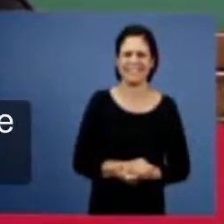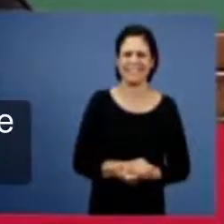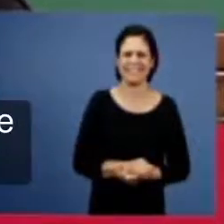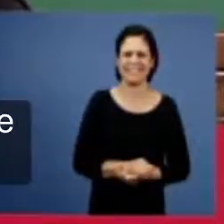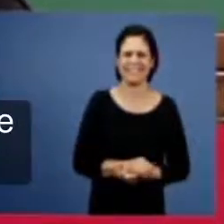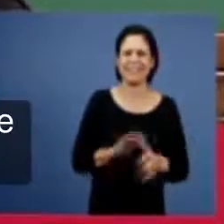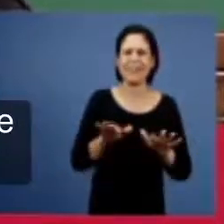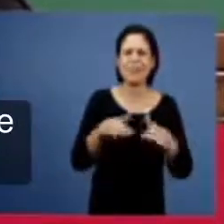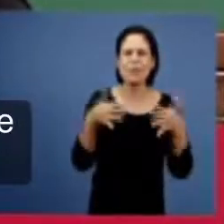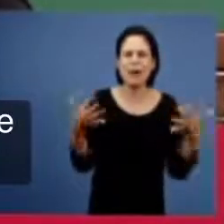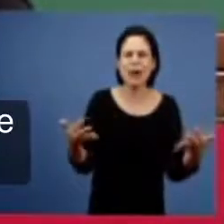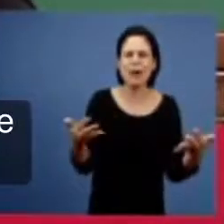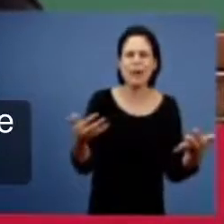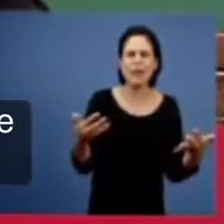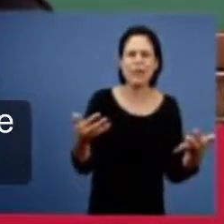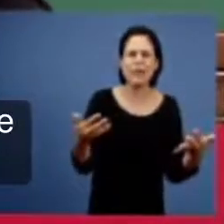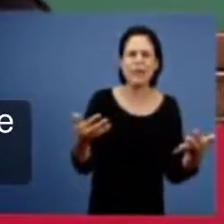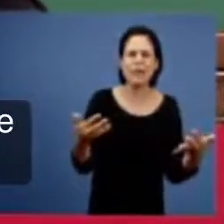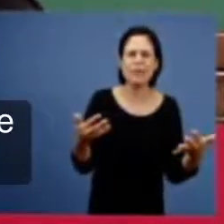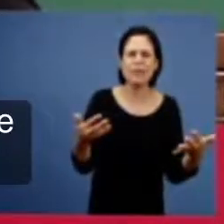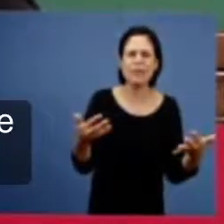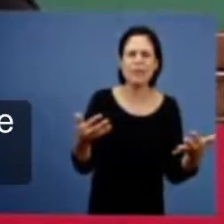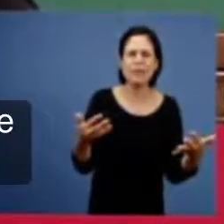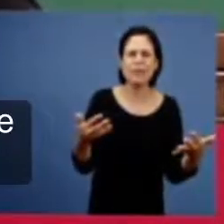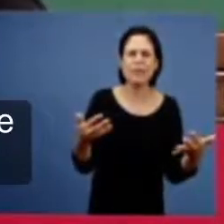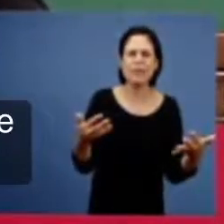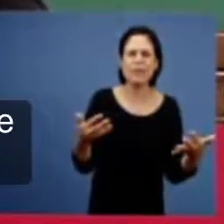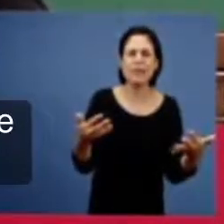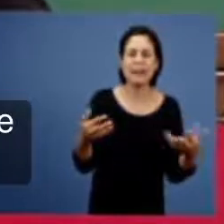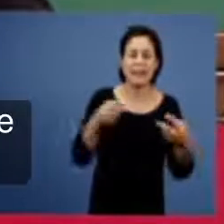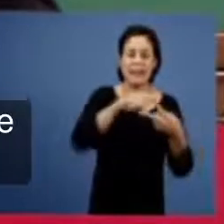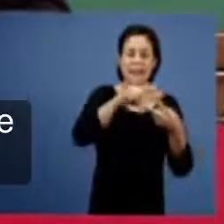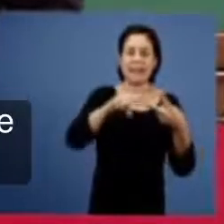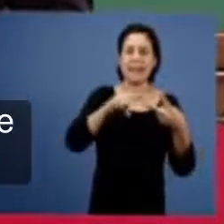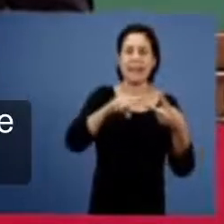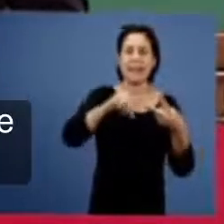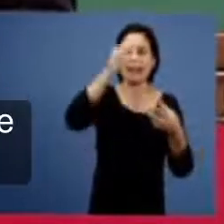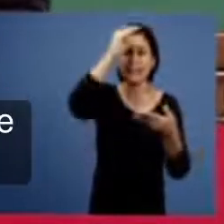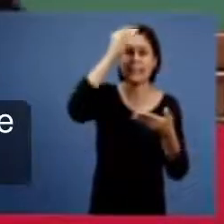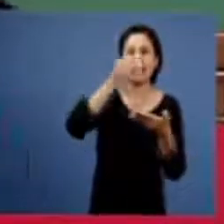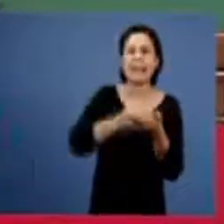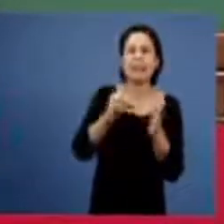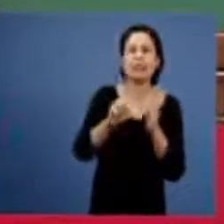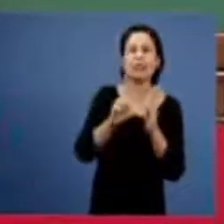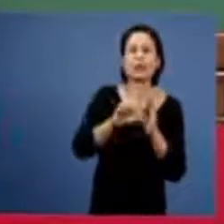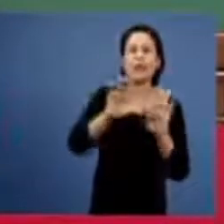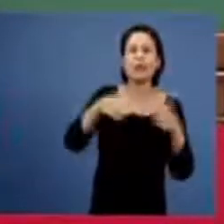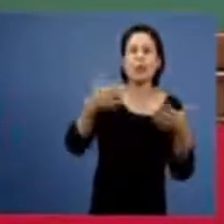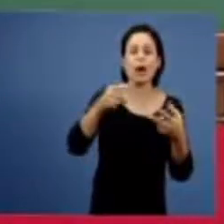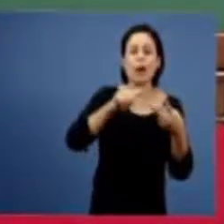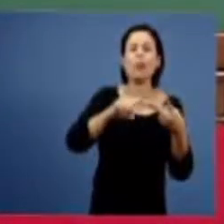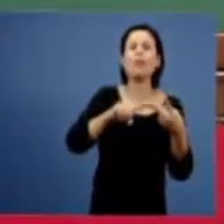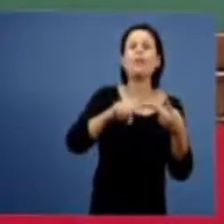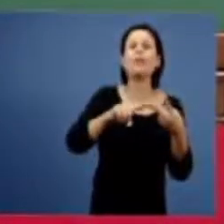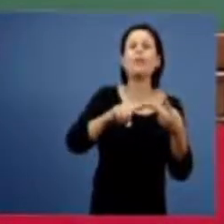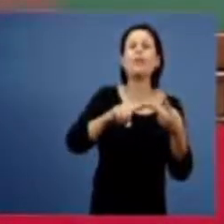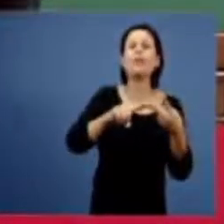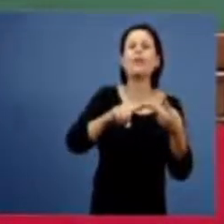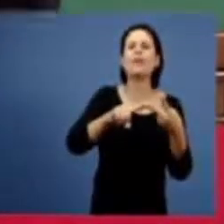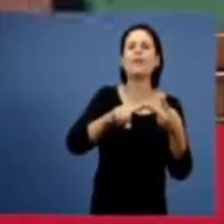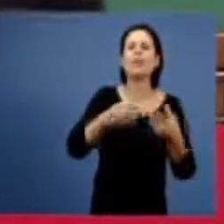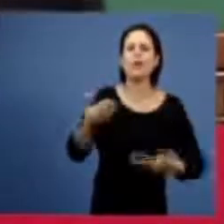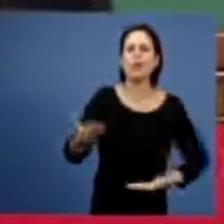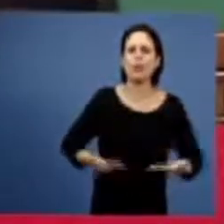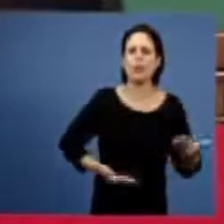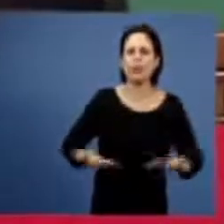colocação da tese de Lutero o justo viverá pela fé